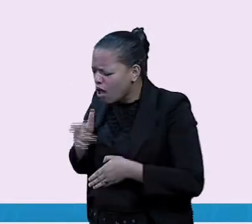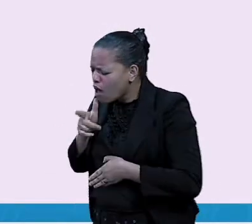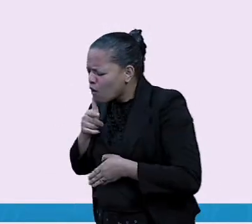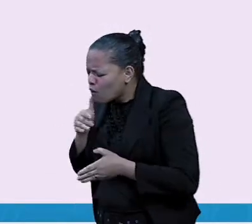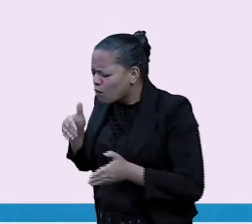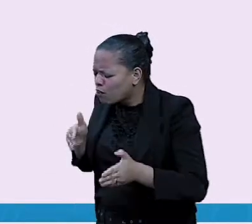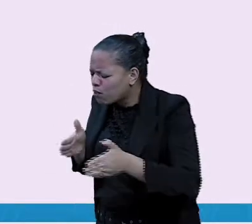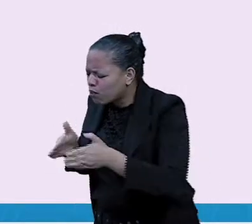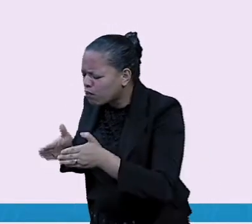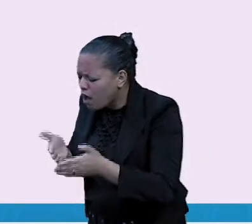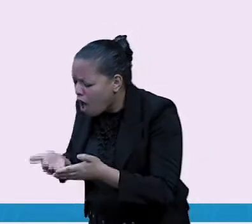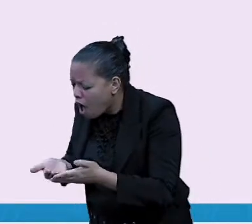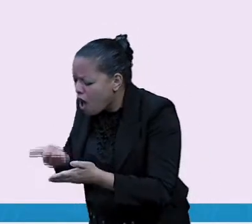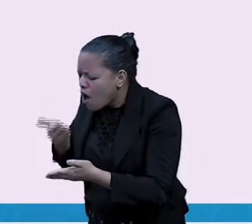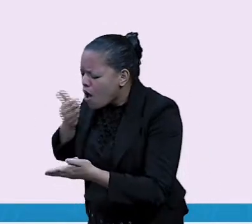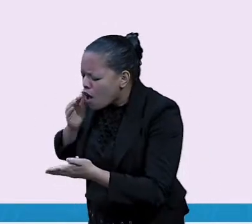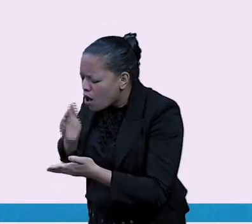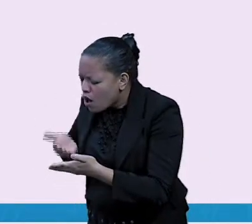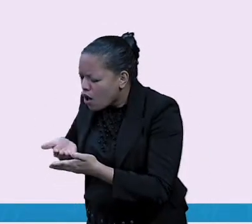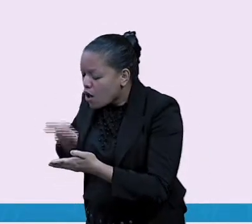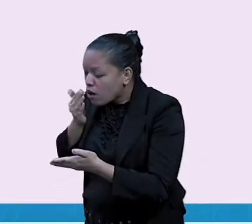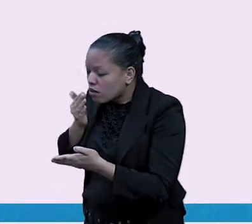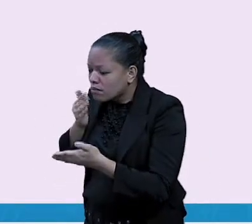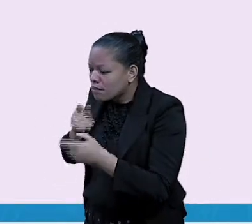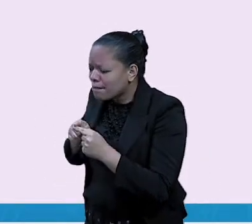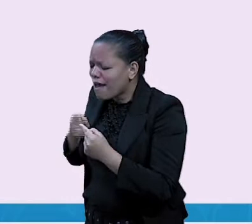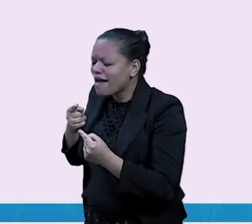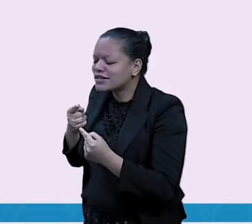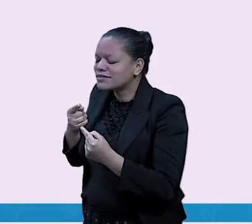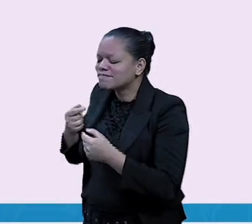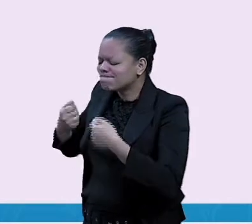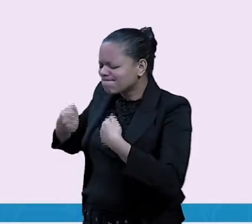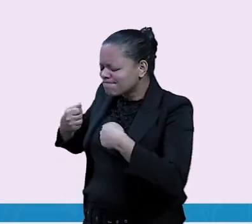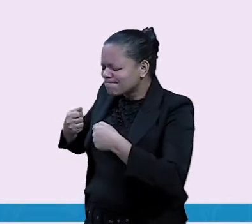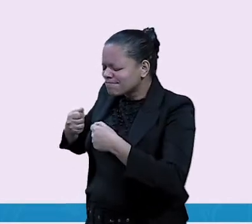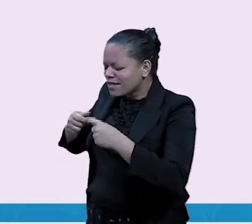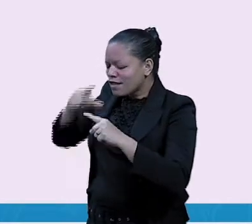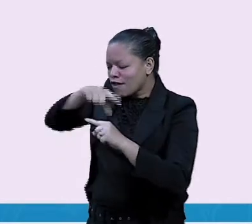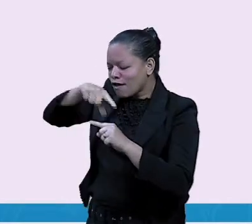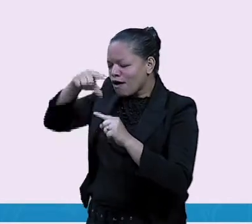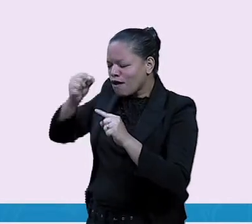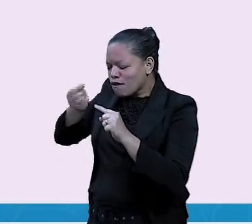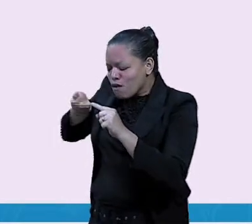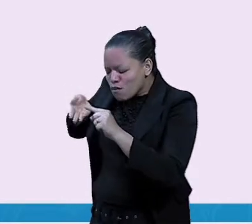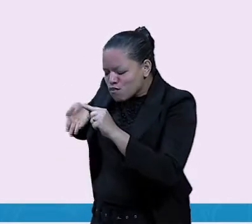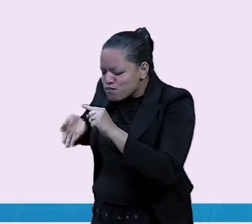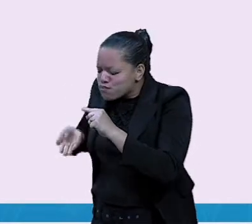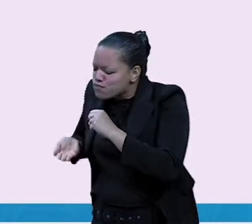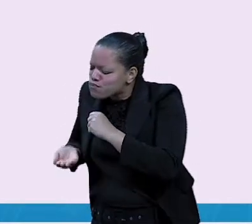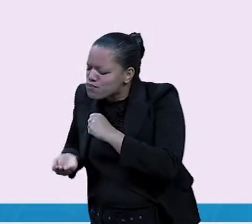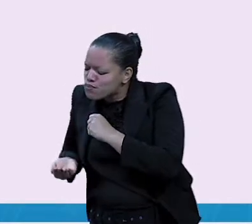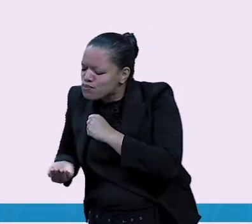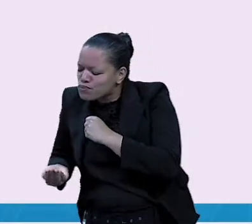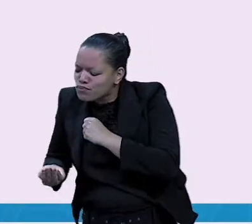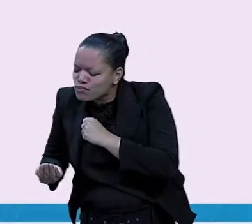Para alcançá-la, devia descer por uma folha de grama. Quando assim fazia,